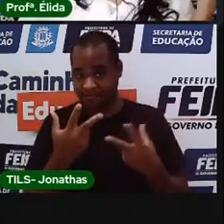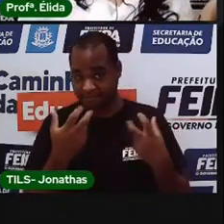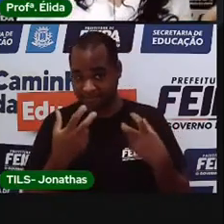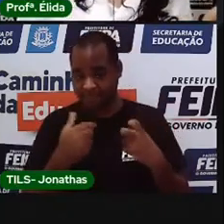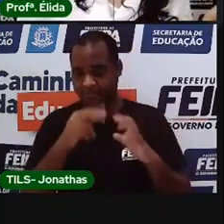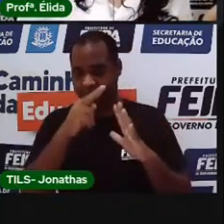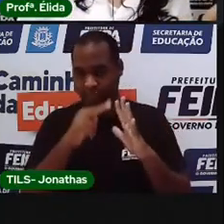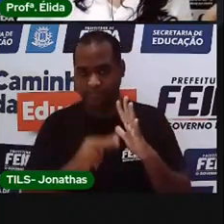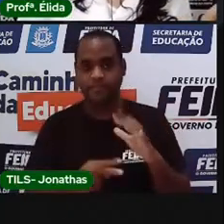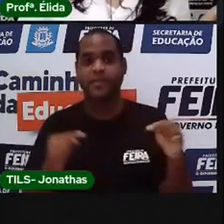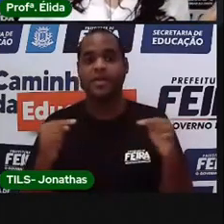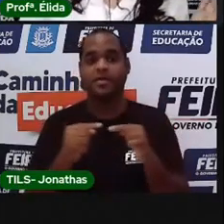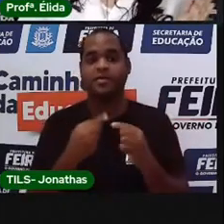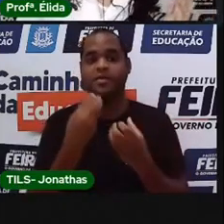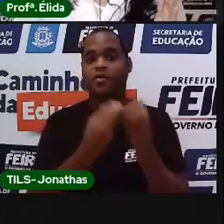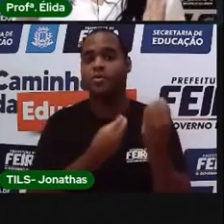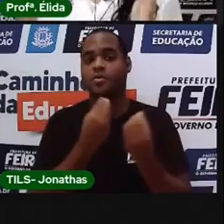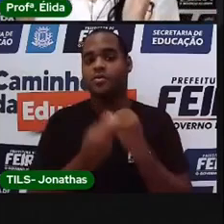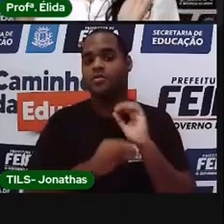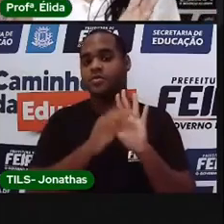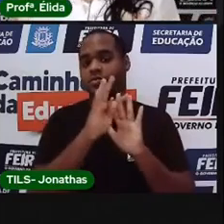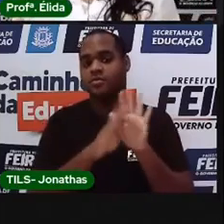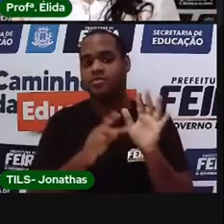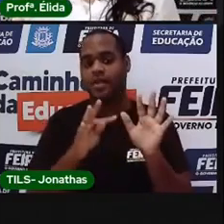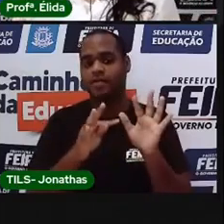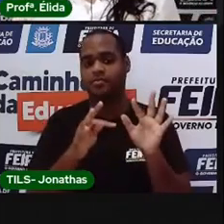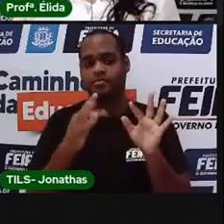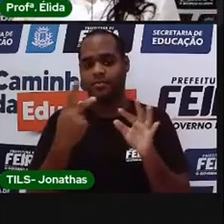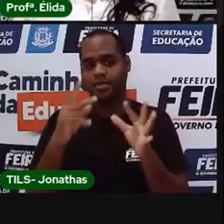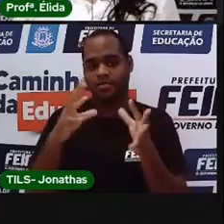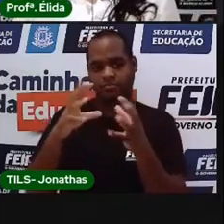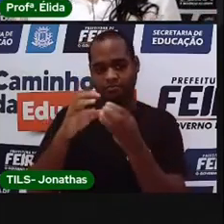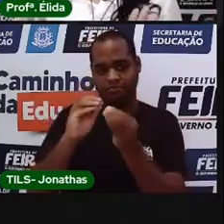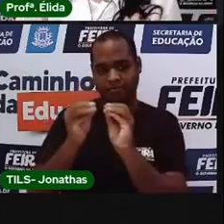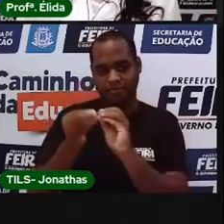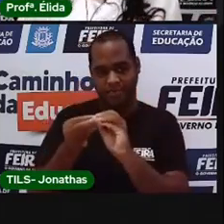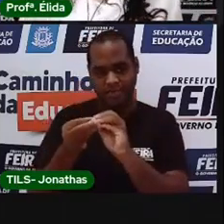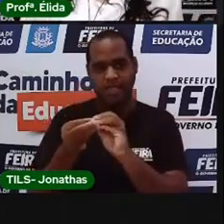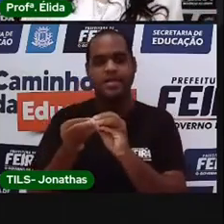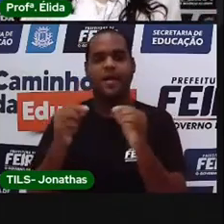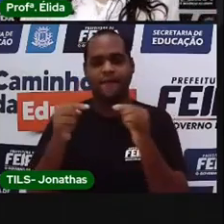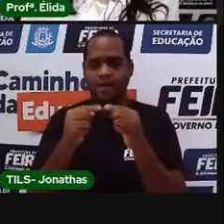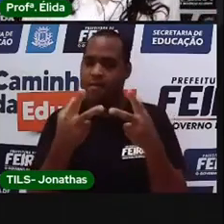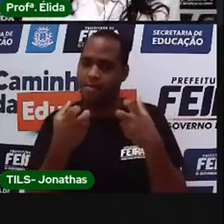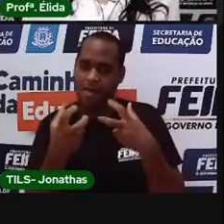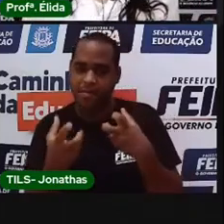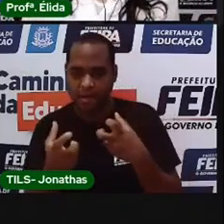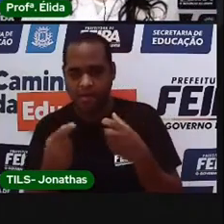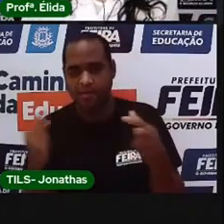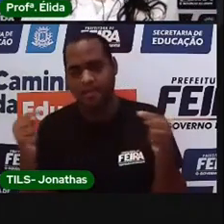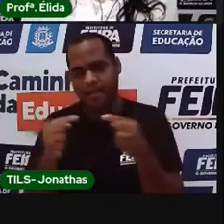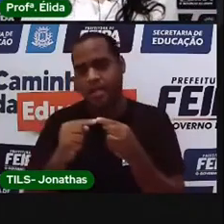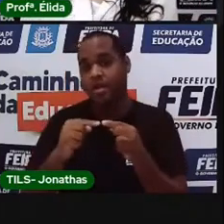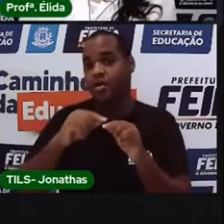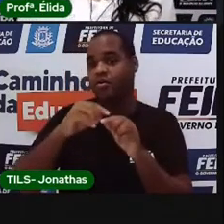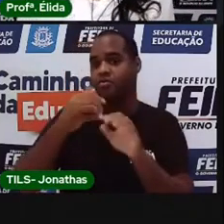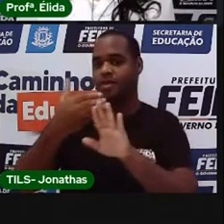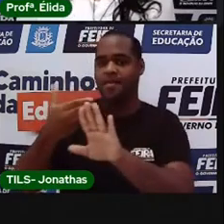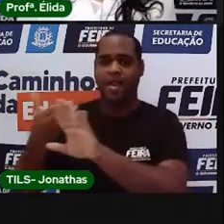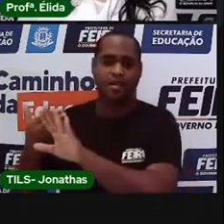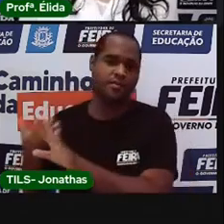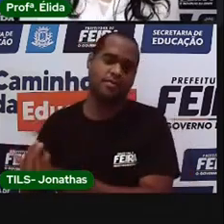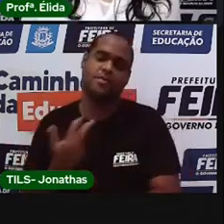estrutura do bilhete faz parte do bilhete? Eles não podem se separar.